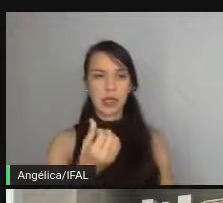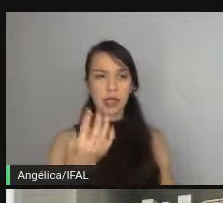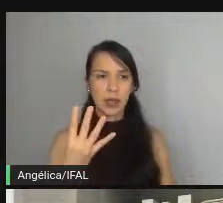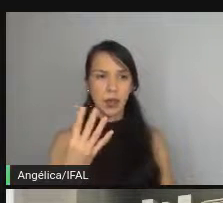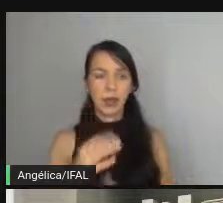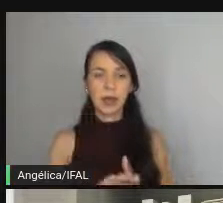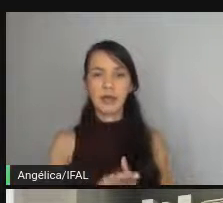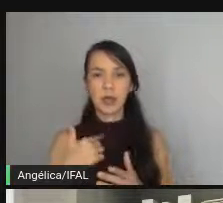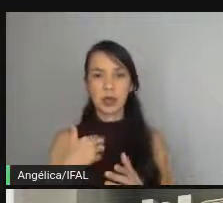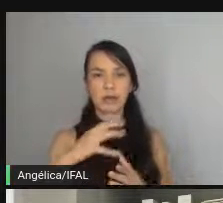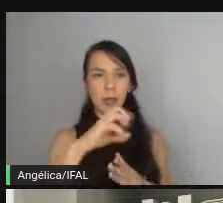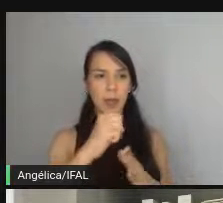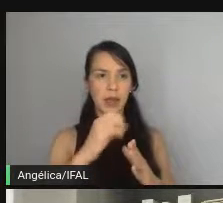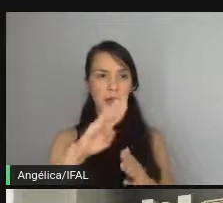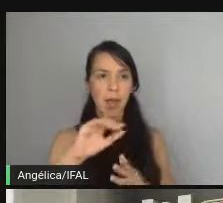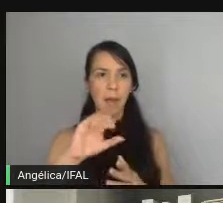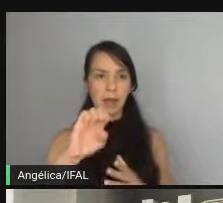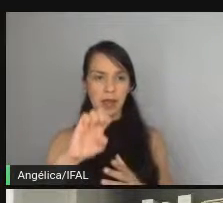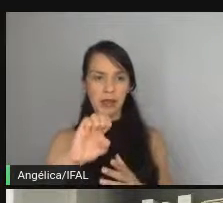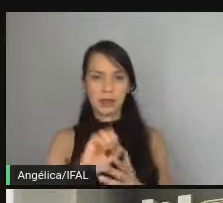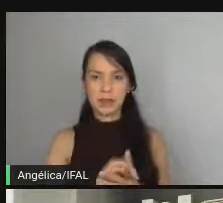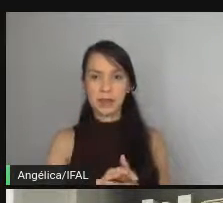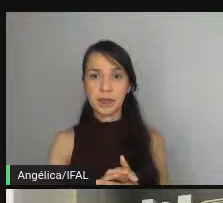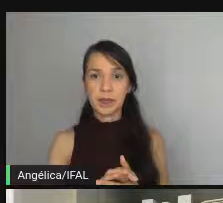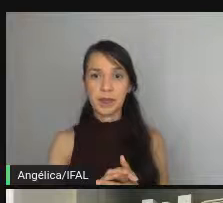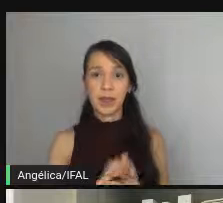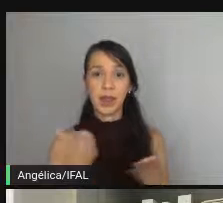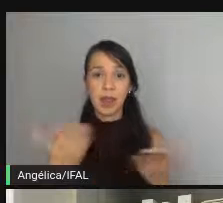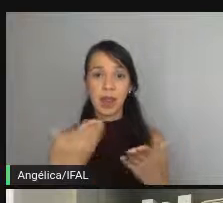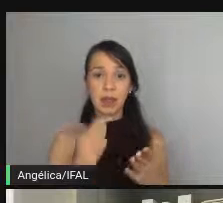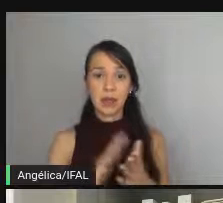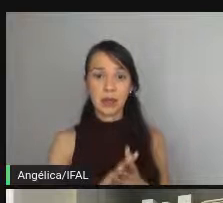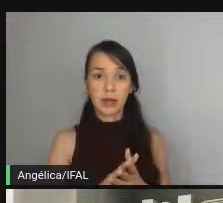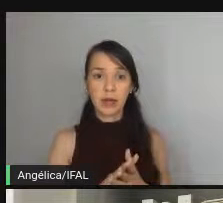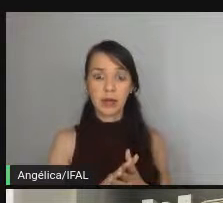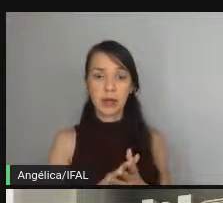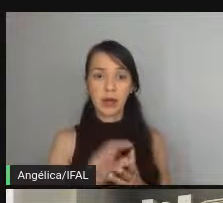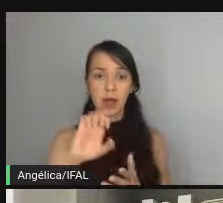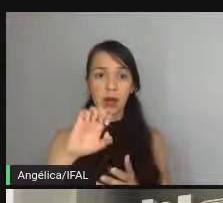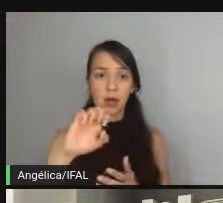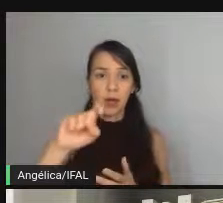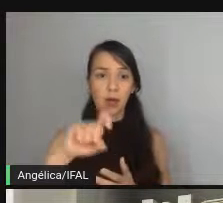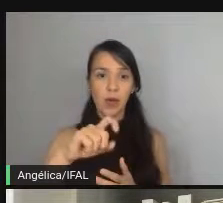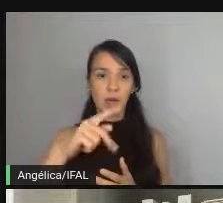peguei a base agora eu vou pegar o expoente